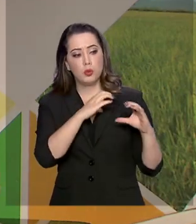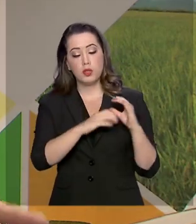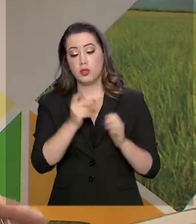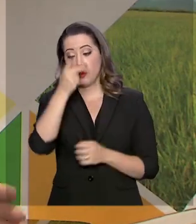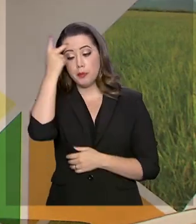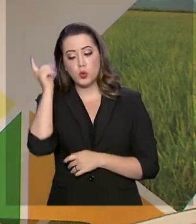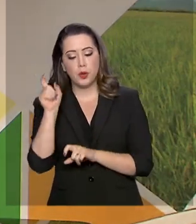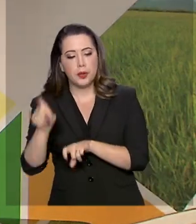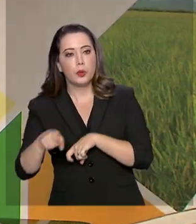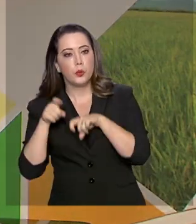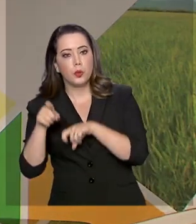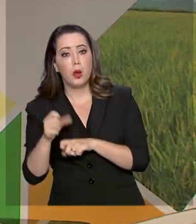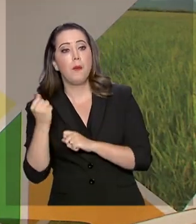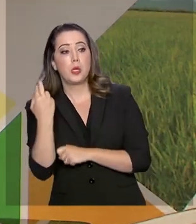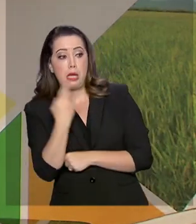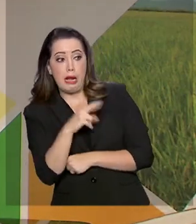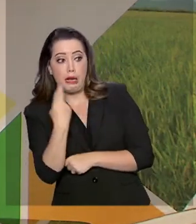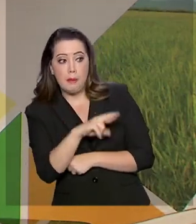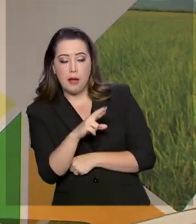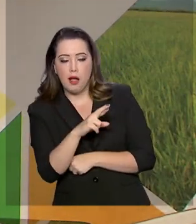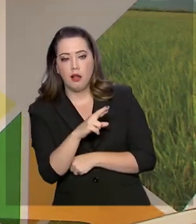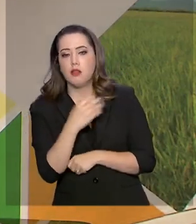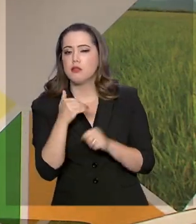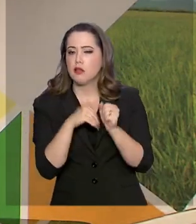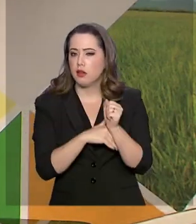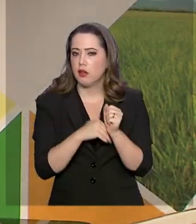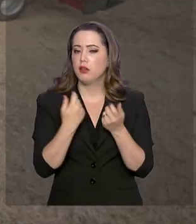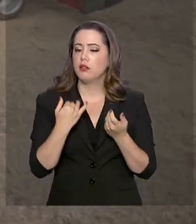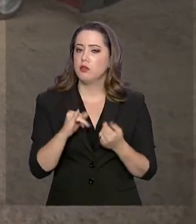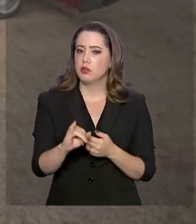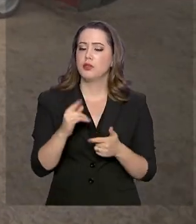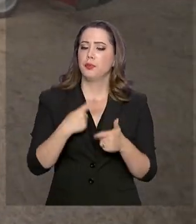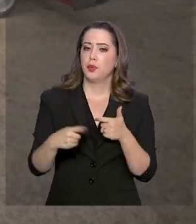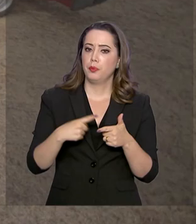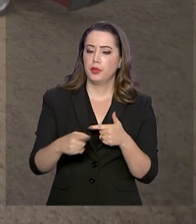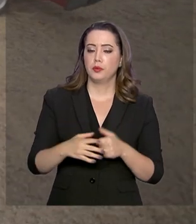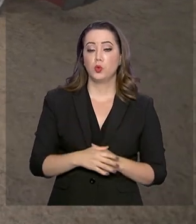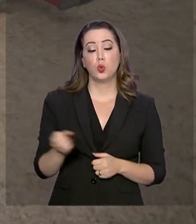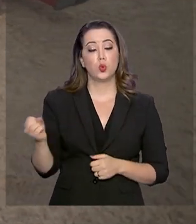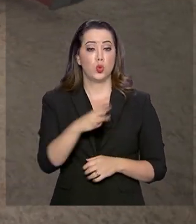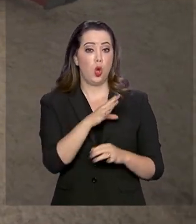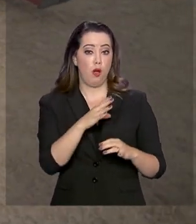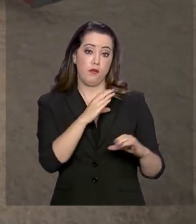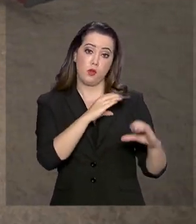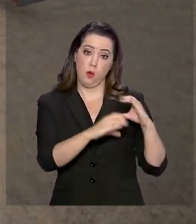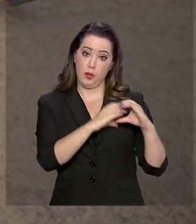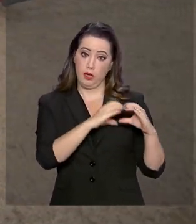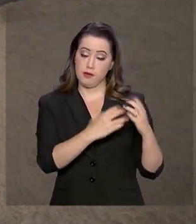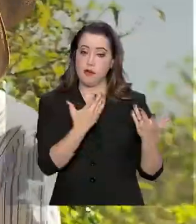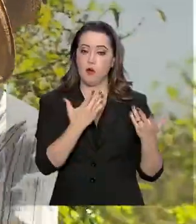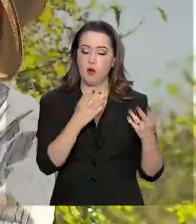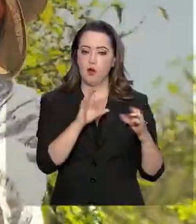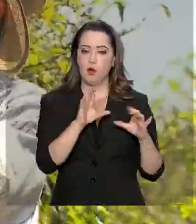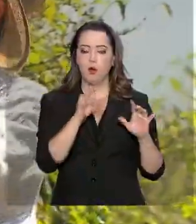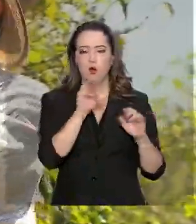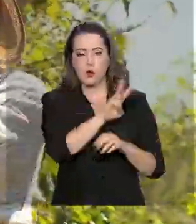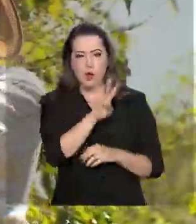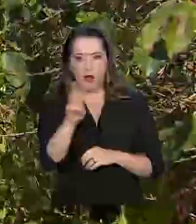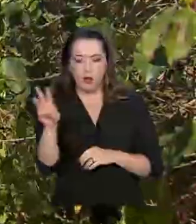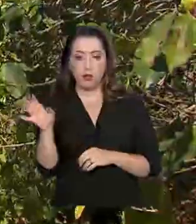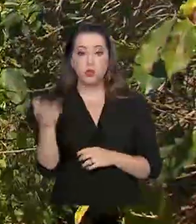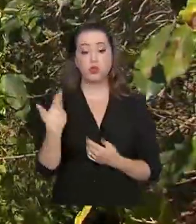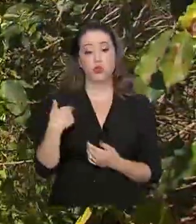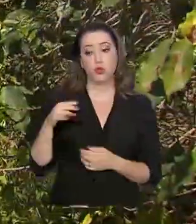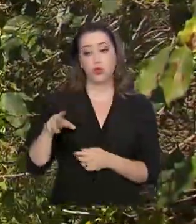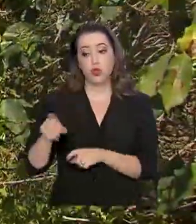possa denunciar de forma anônima a prática da venda casada. Com os novos canais, a expectativa é de que a colaboração do produtor